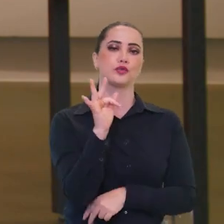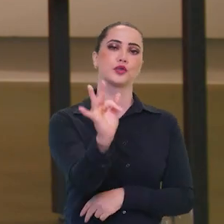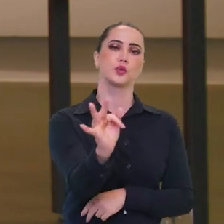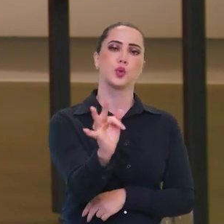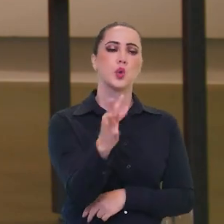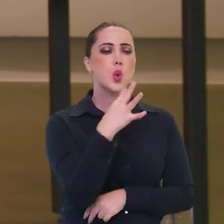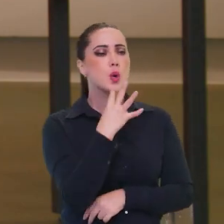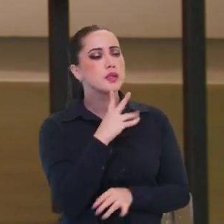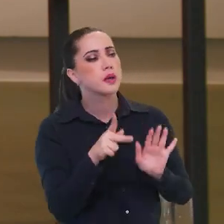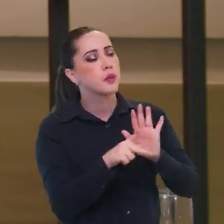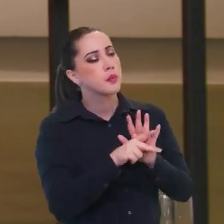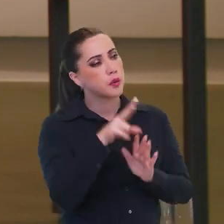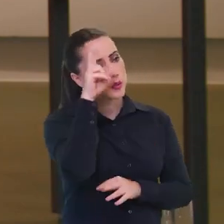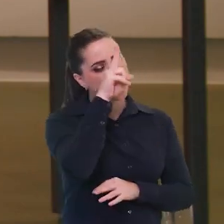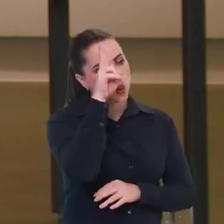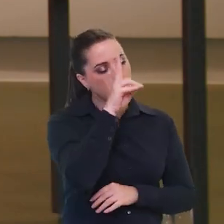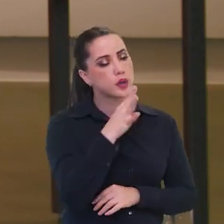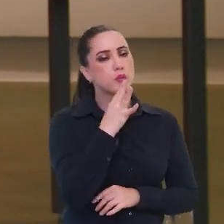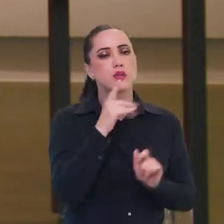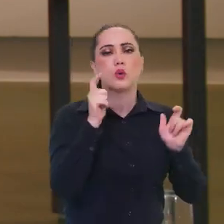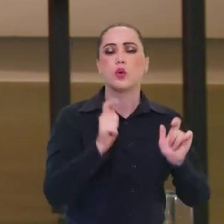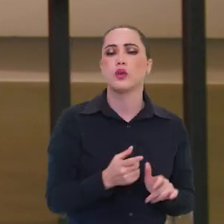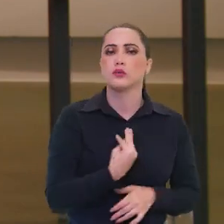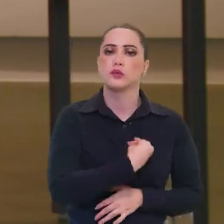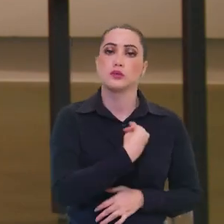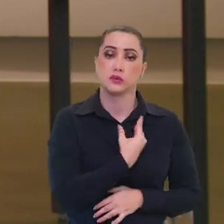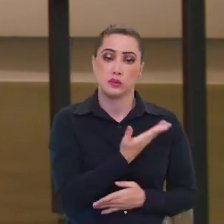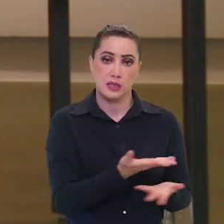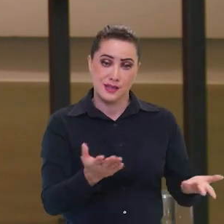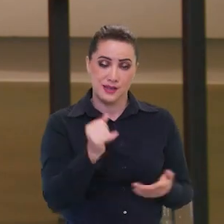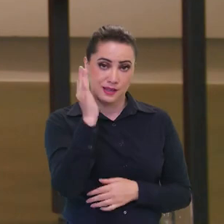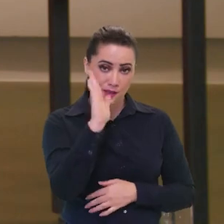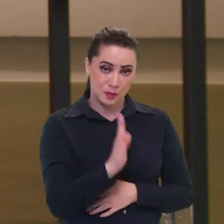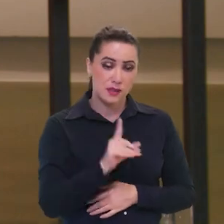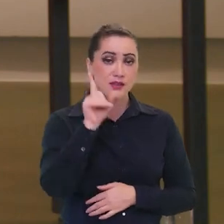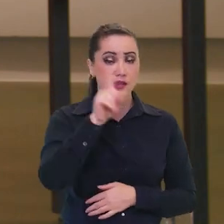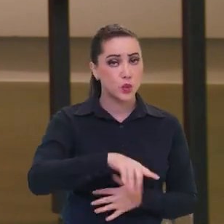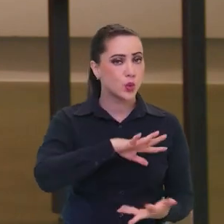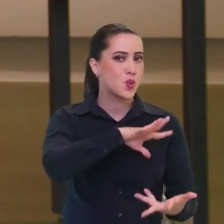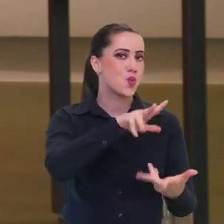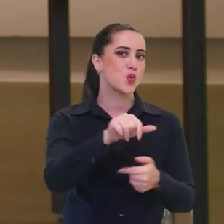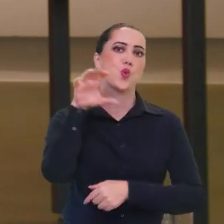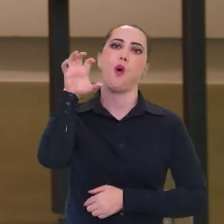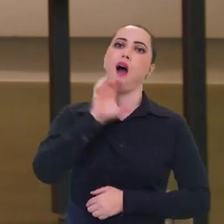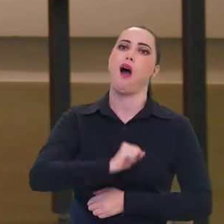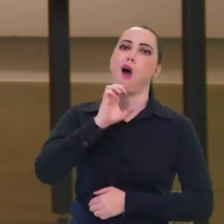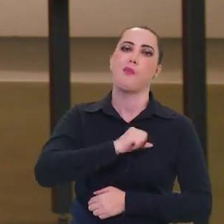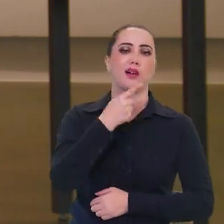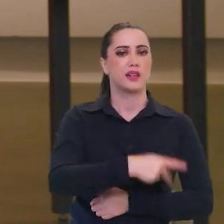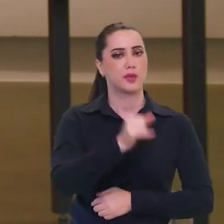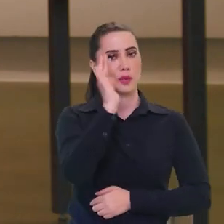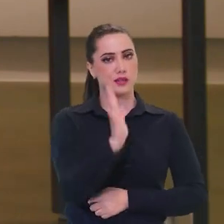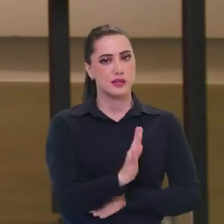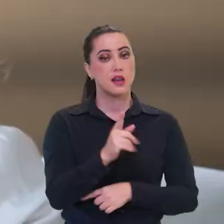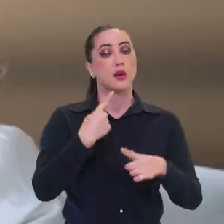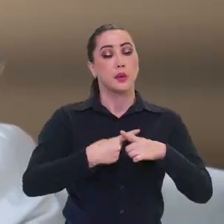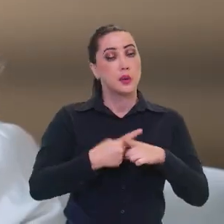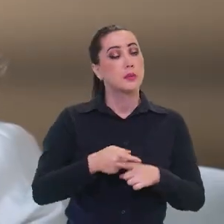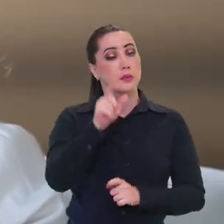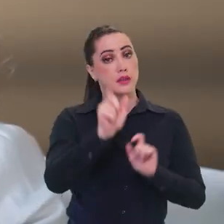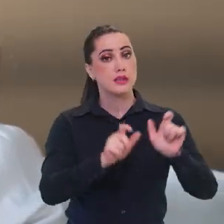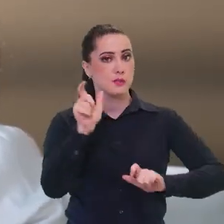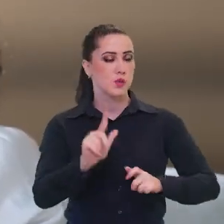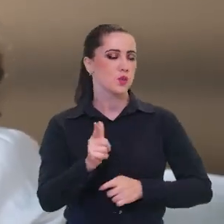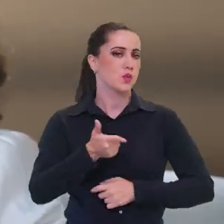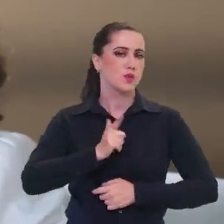se conhecer, conhecer suas histórias, conhecer a história do seu lugar, e esse Brasil que o mundo adora, porque as pessoas têm